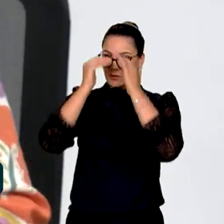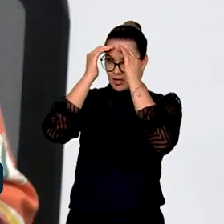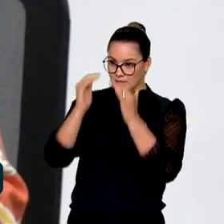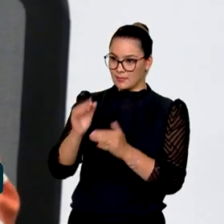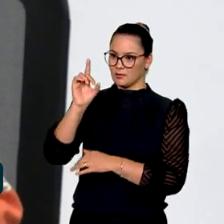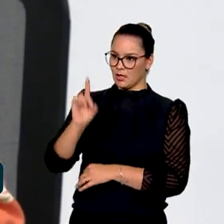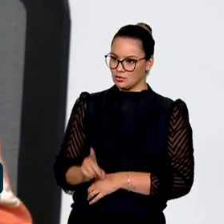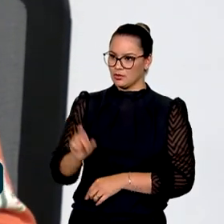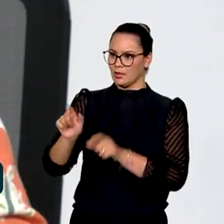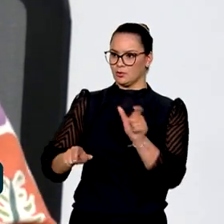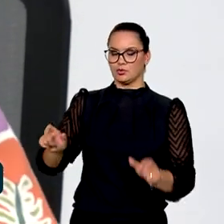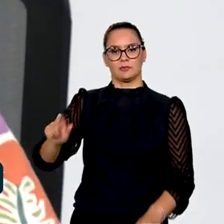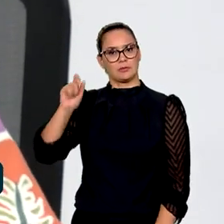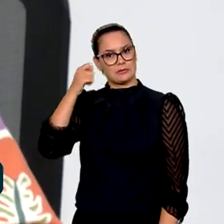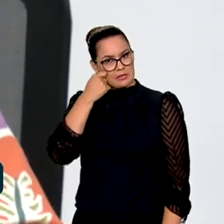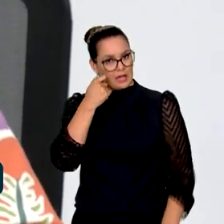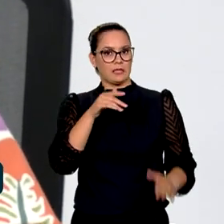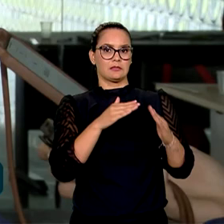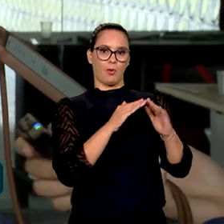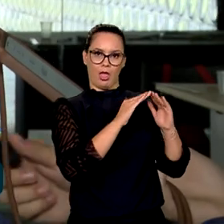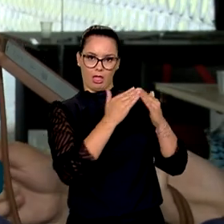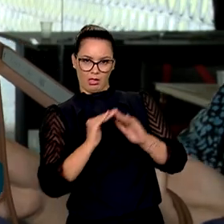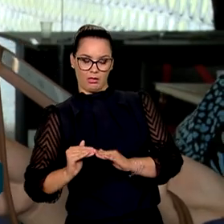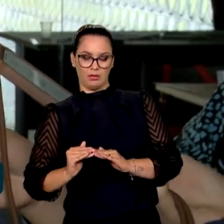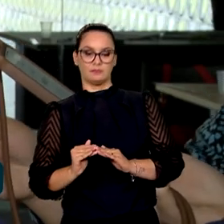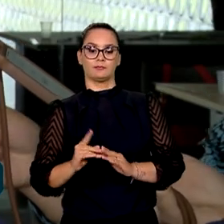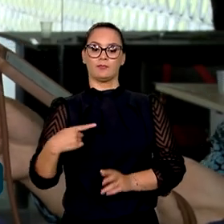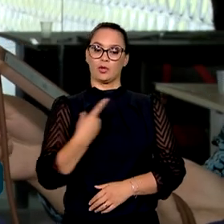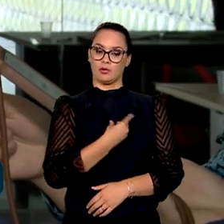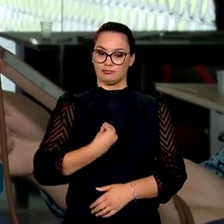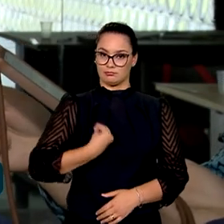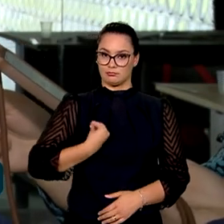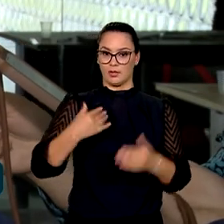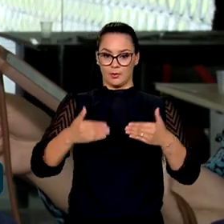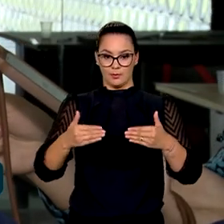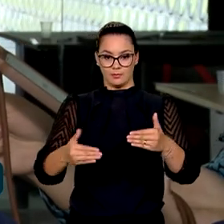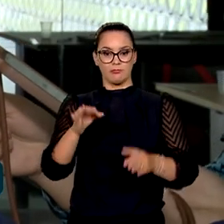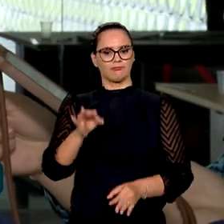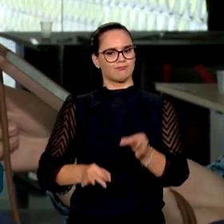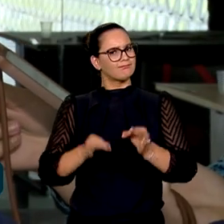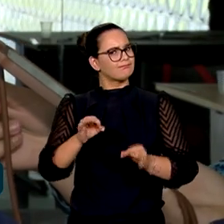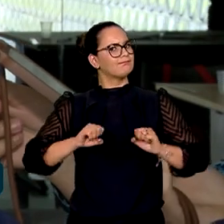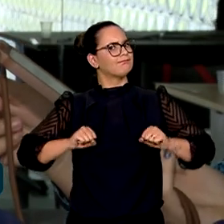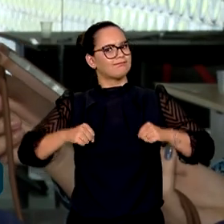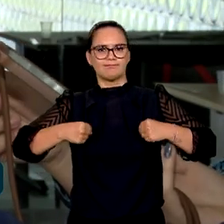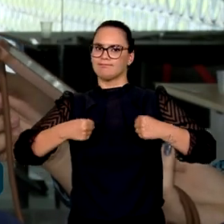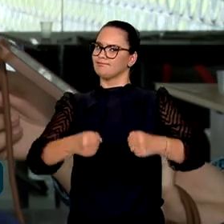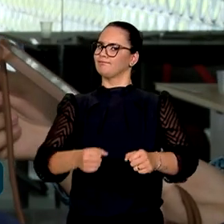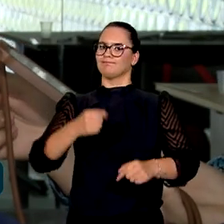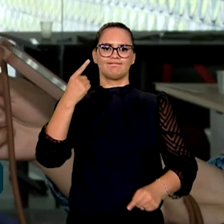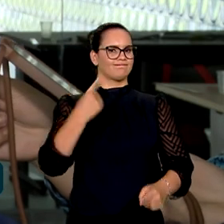aos direitos de pessoas negras e periféricas. A gente está aqui no Ministério da Justiça fazendo um grande esforço de